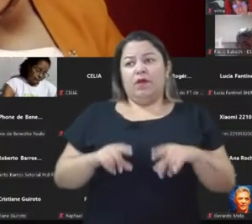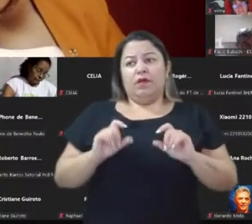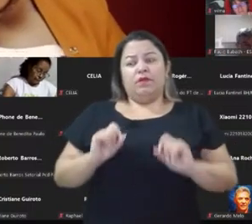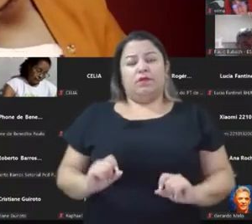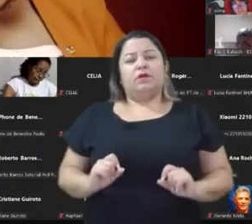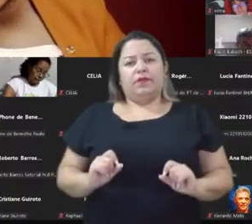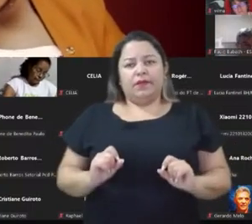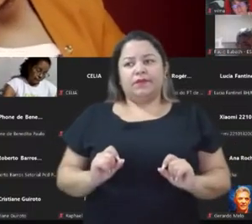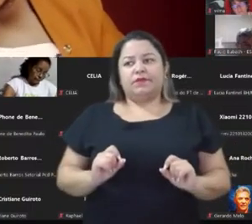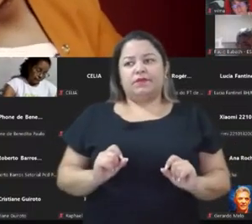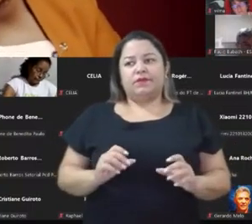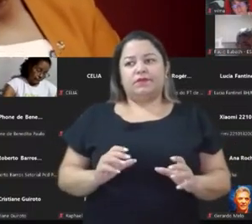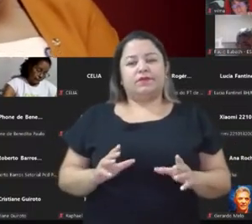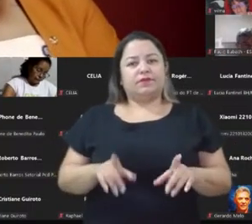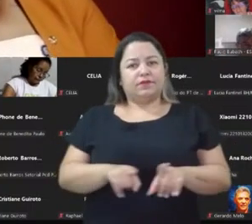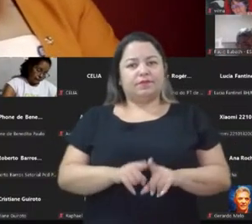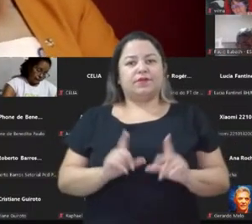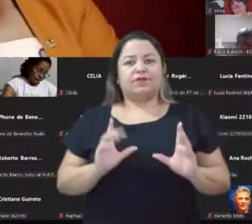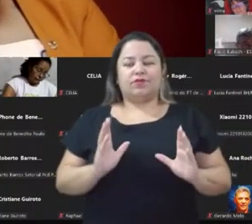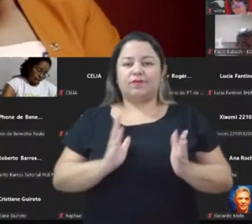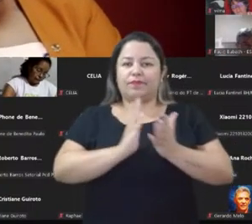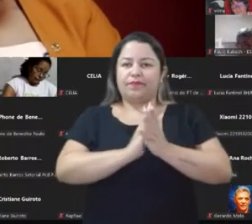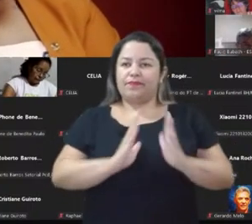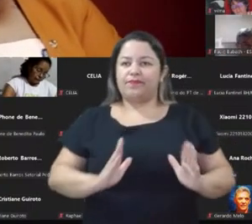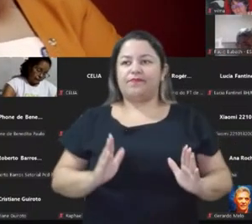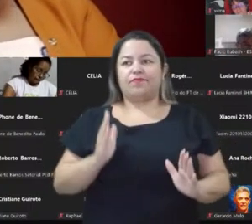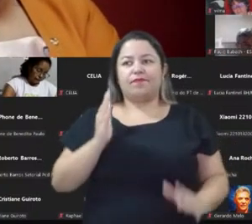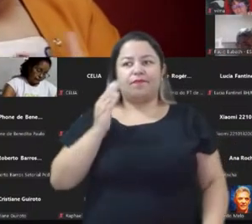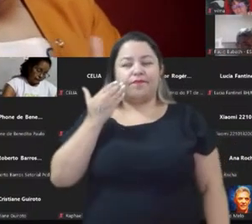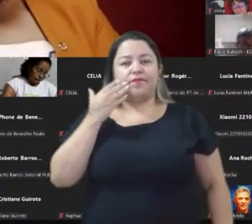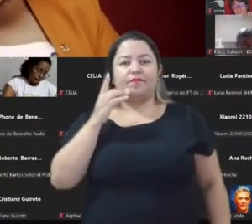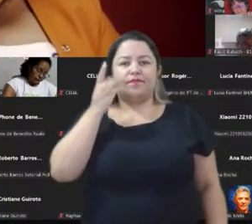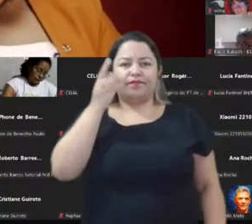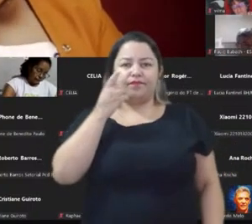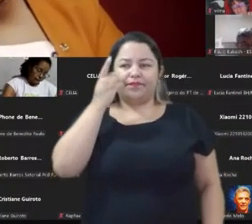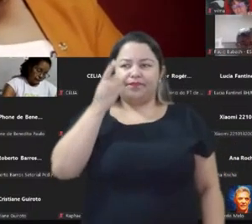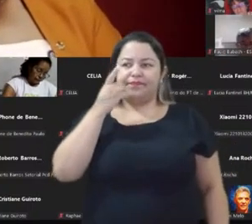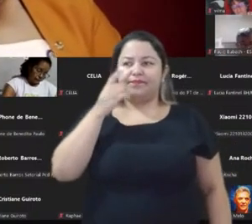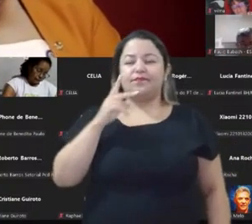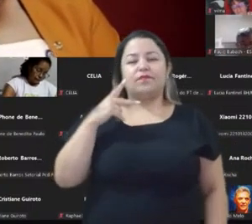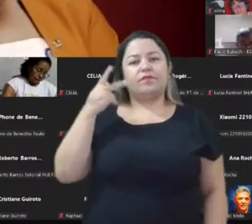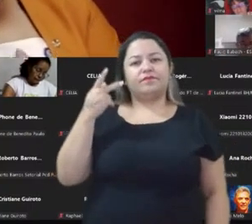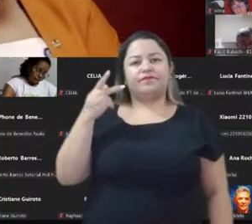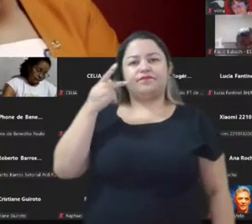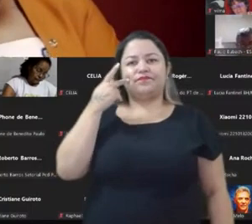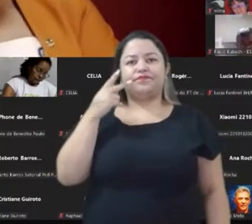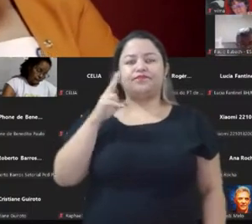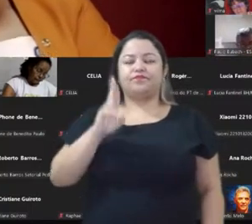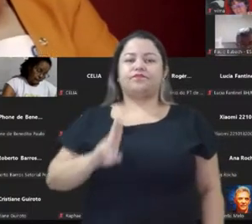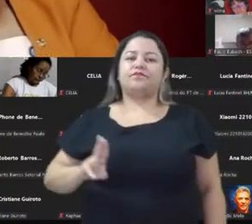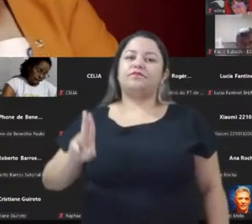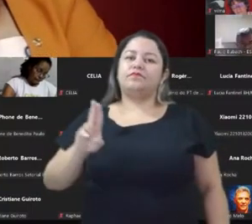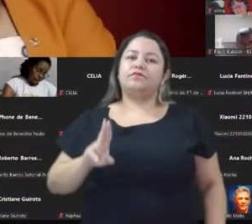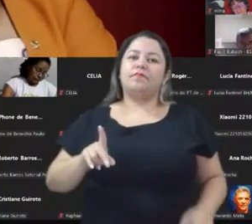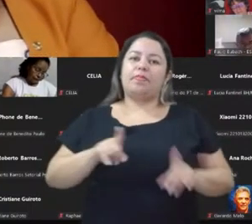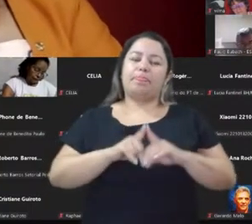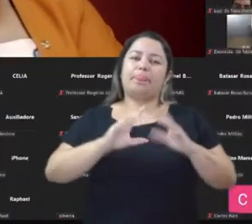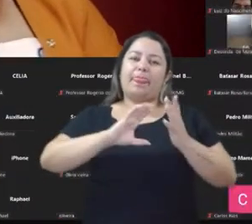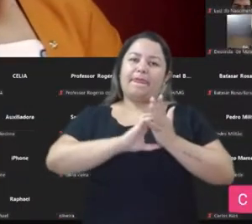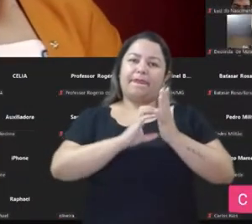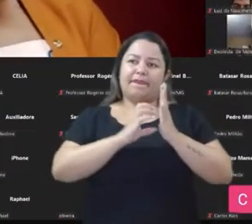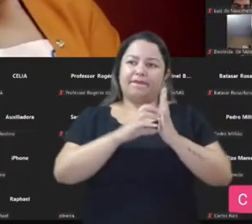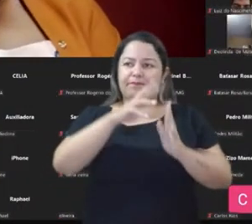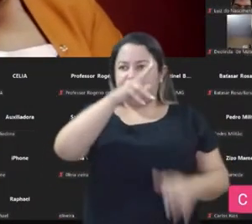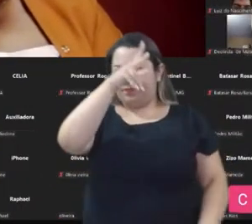realmente essa nossa bolha. Eu sou deputada federal, fui vereadora em Uberlândia e também fui candidata a prefeita